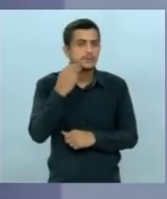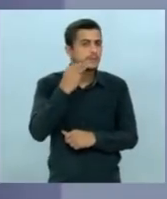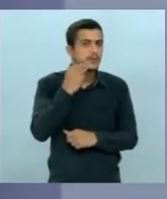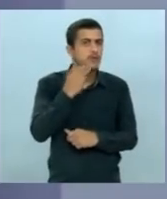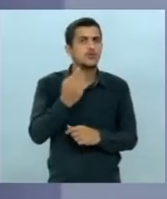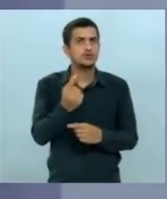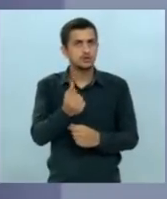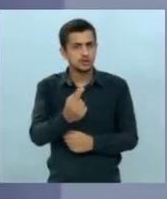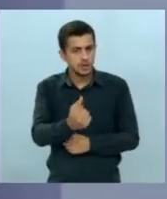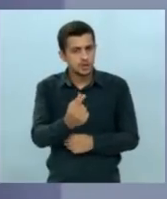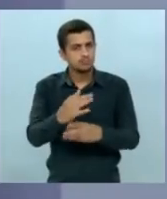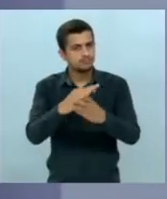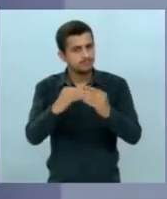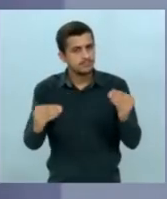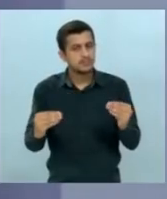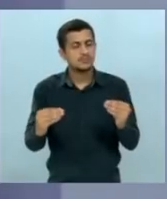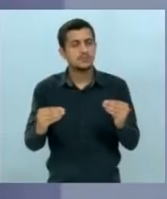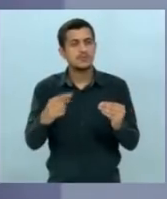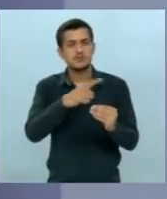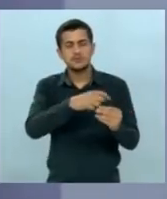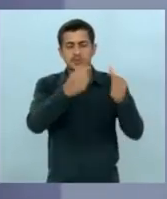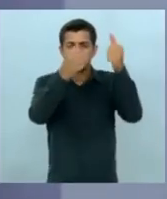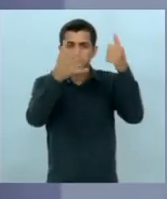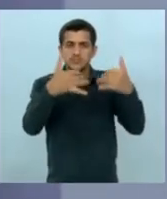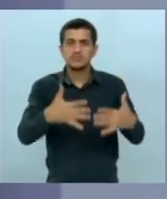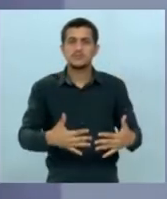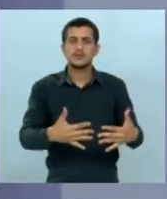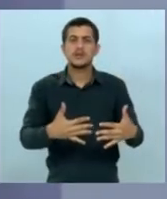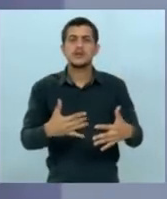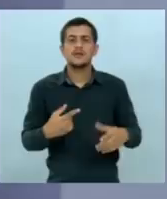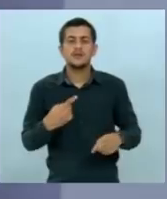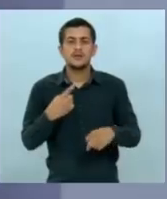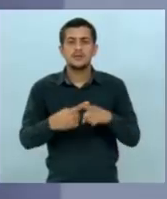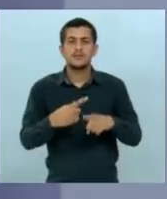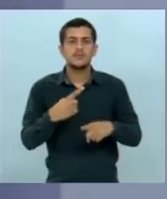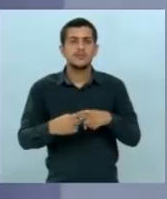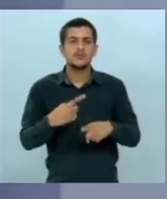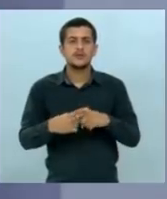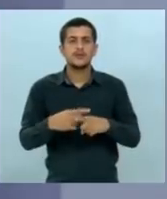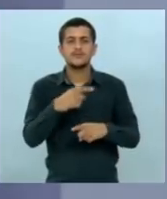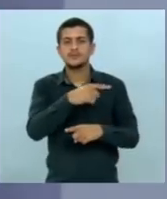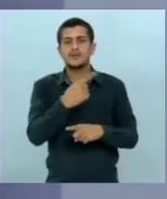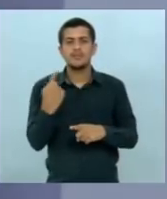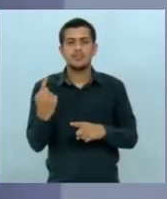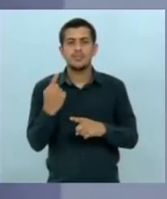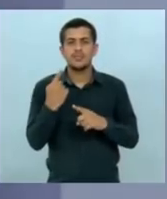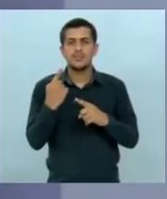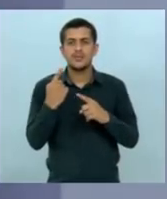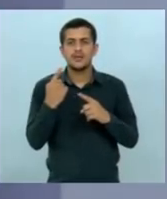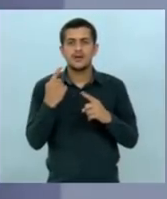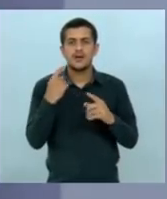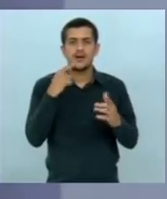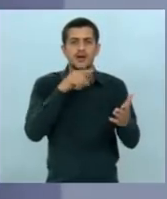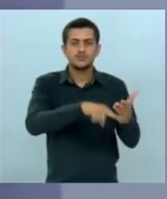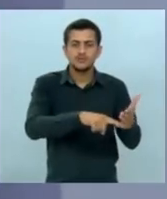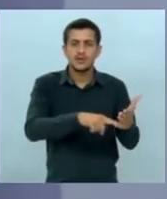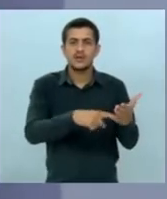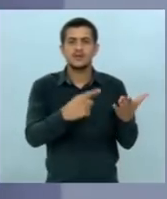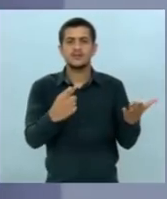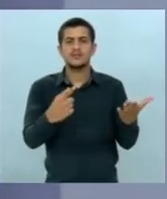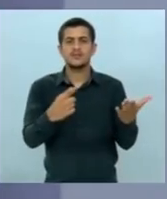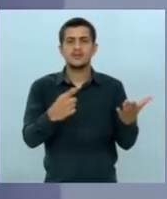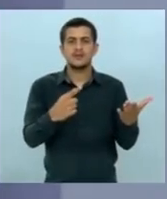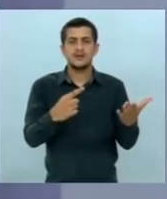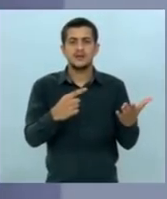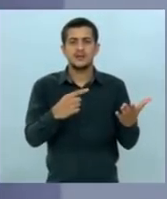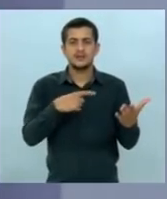sumiu o dinheiro da vara você não explica o porquê que você está sendo acusado ali de fazer arapongagem